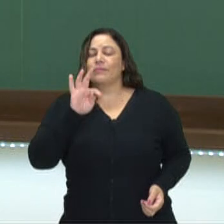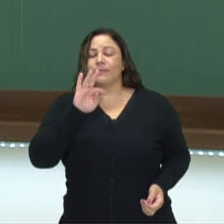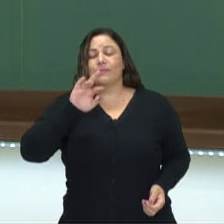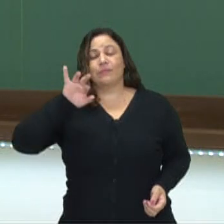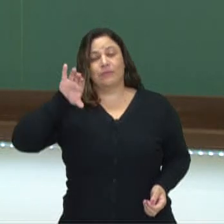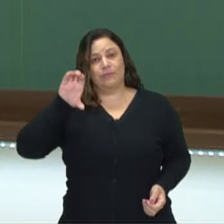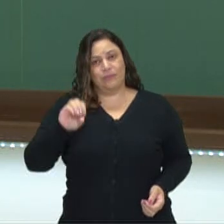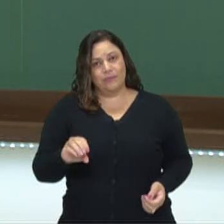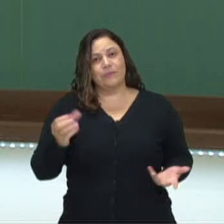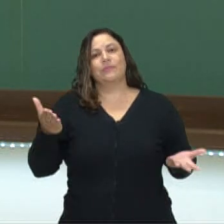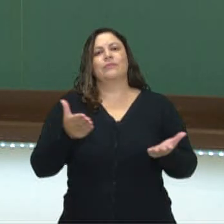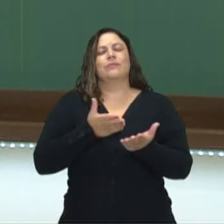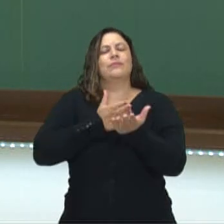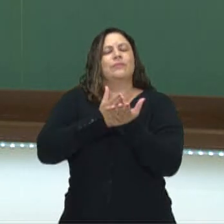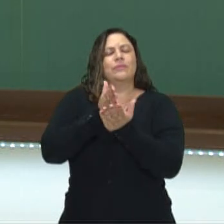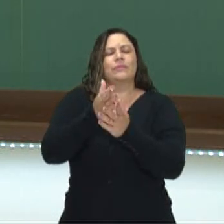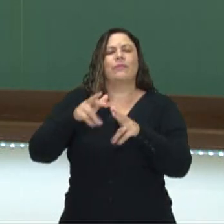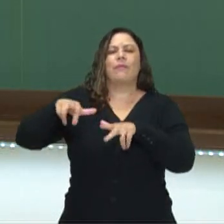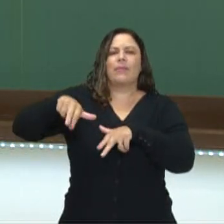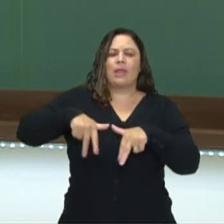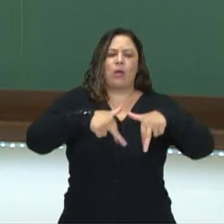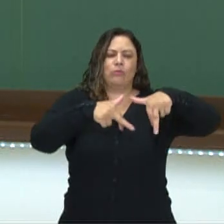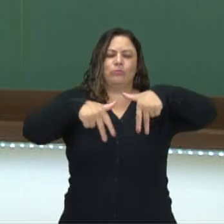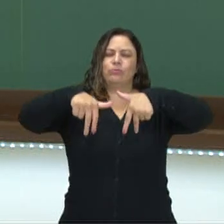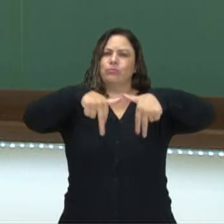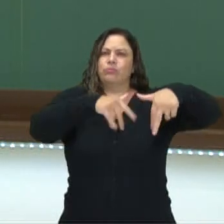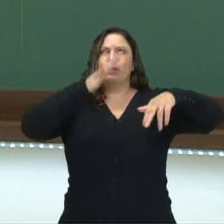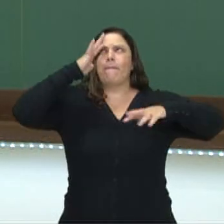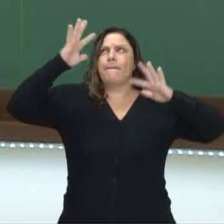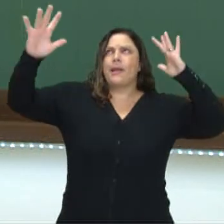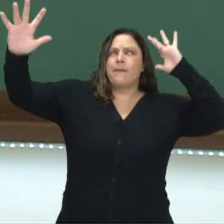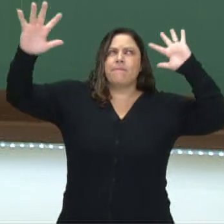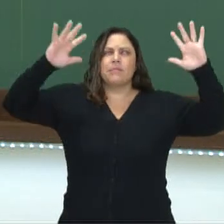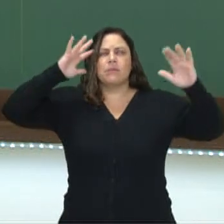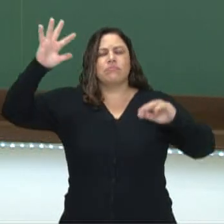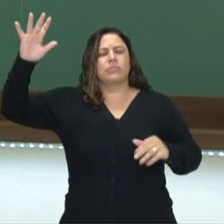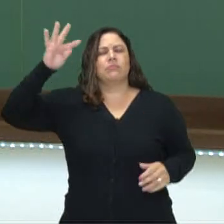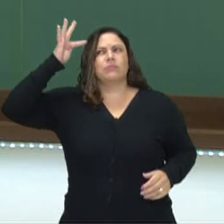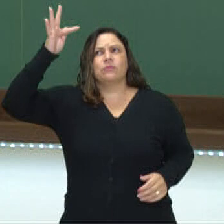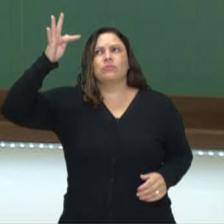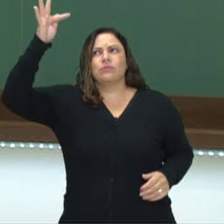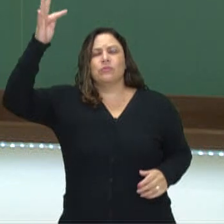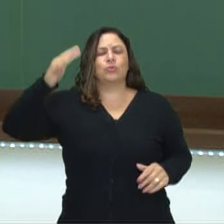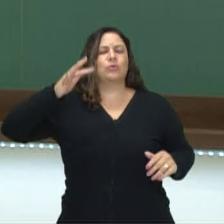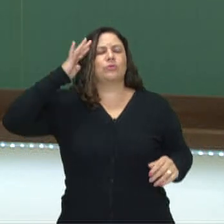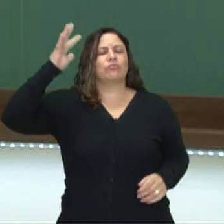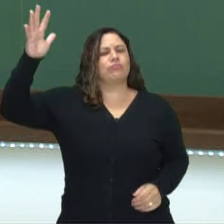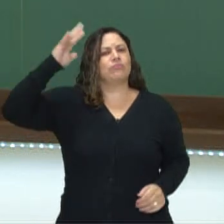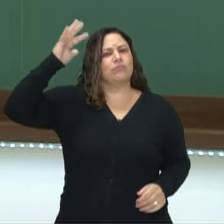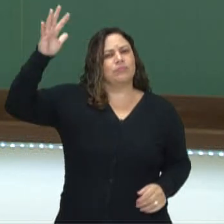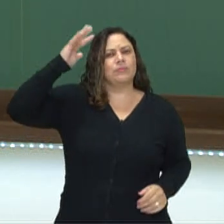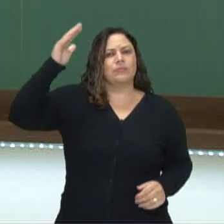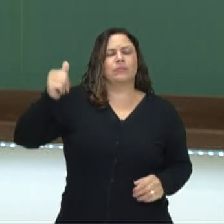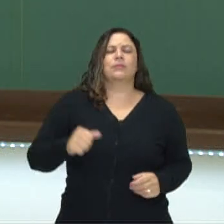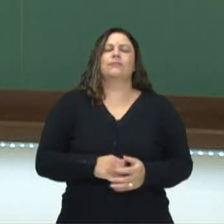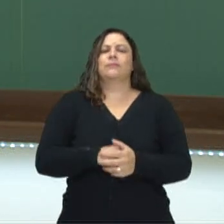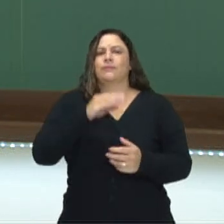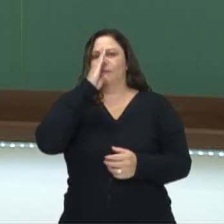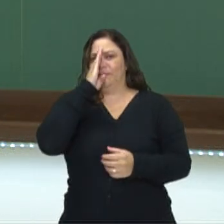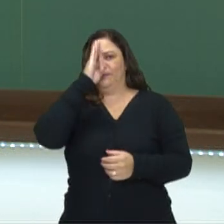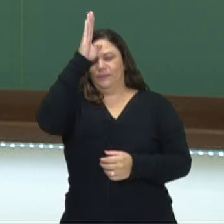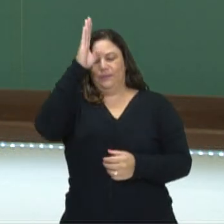costumavam caminhar enquanto filosofavam, enquanto refletiam sobre as principais questões